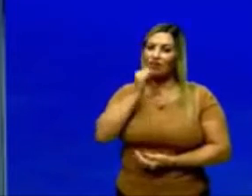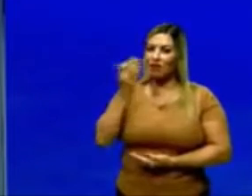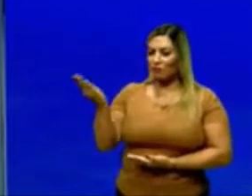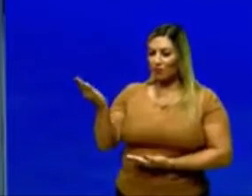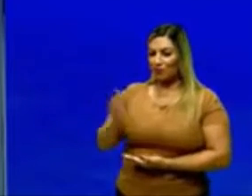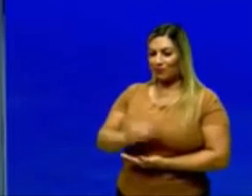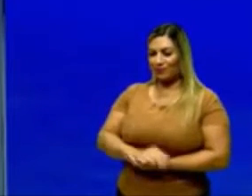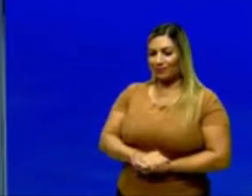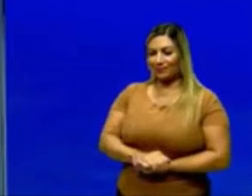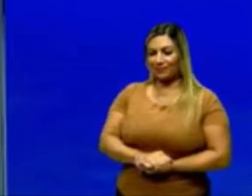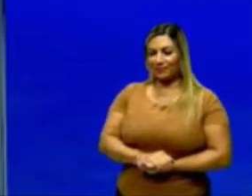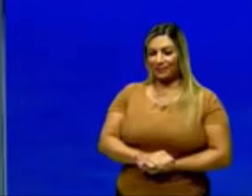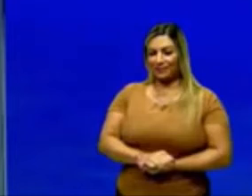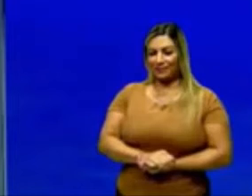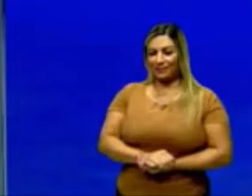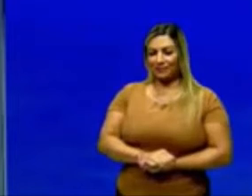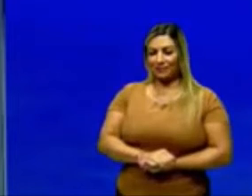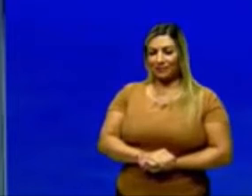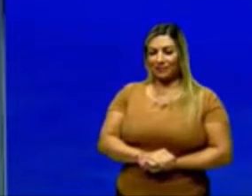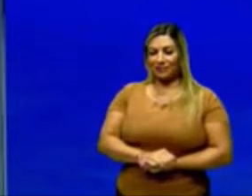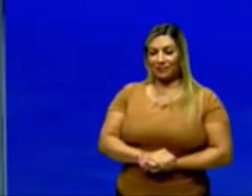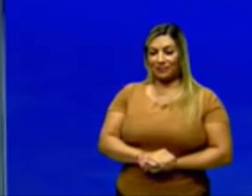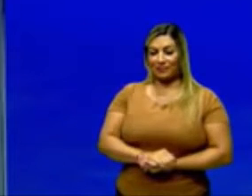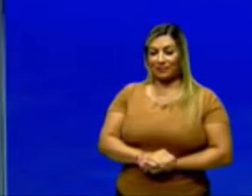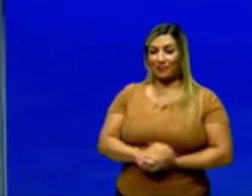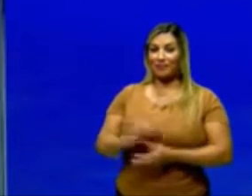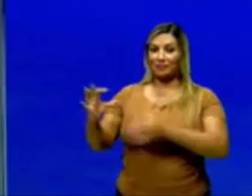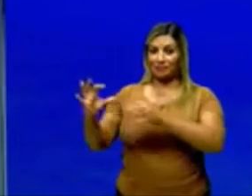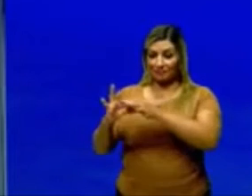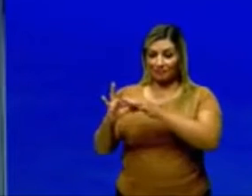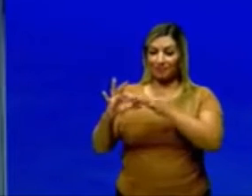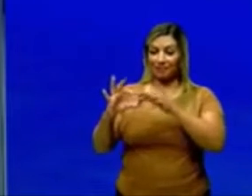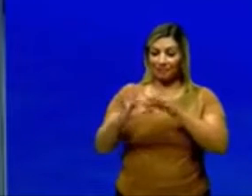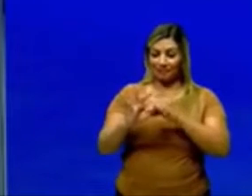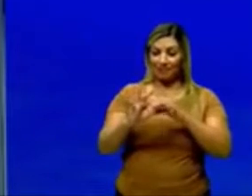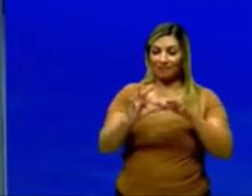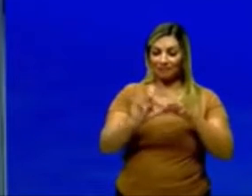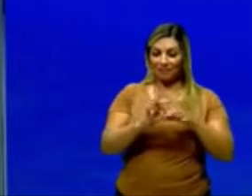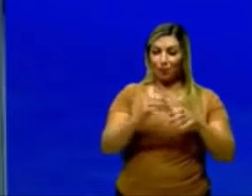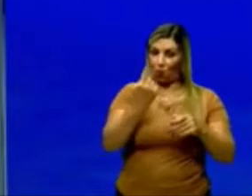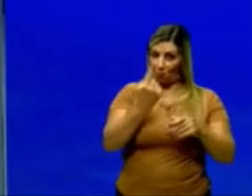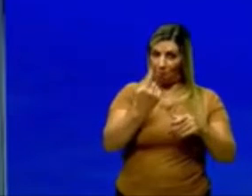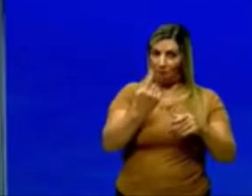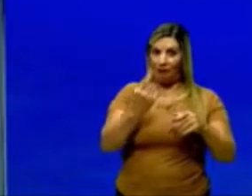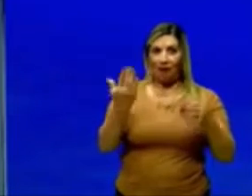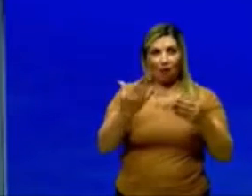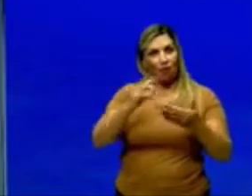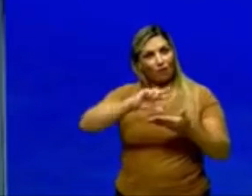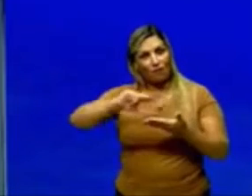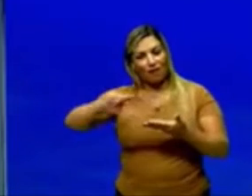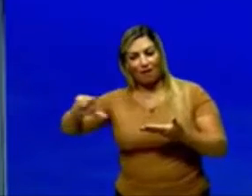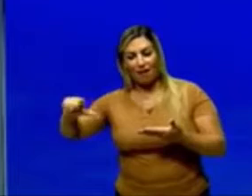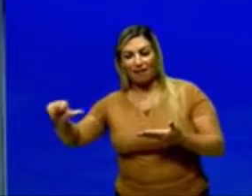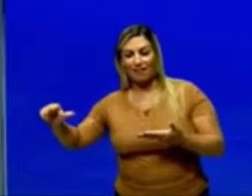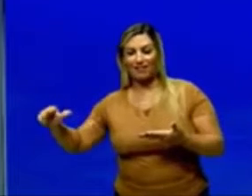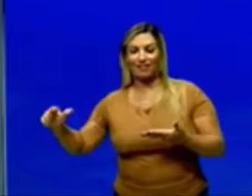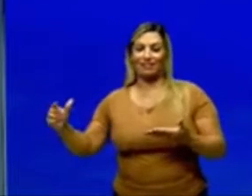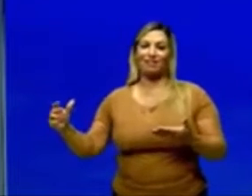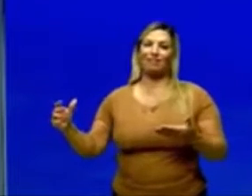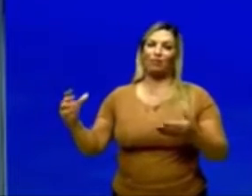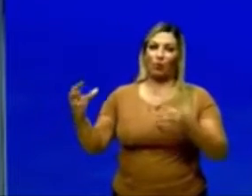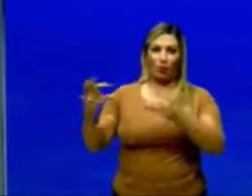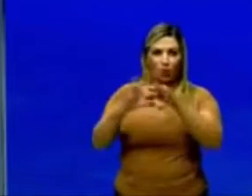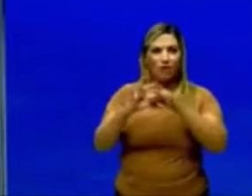né. E nesse processo sucessivo, então, olha só, eu tinha uma pequena molécula e agora eu terei uma macromolécula.